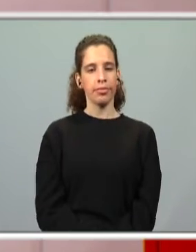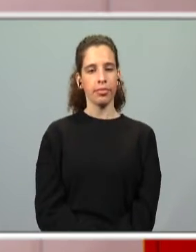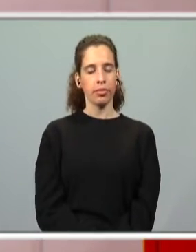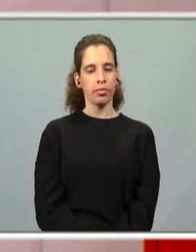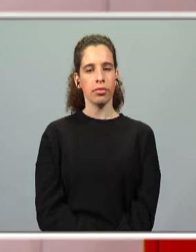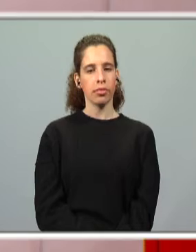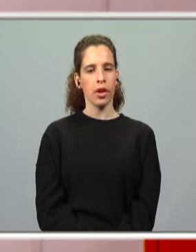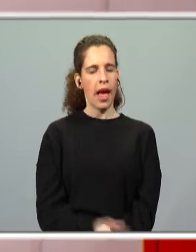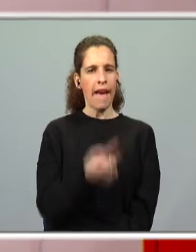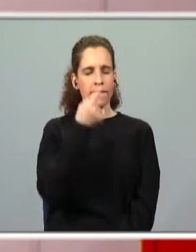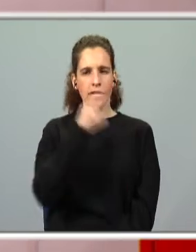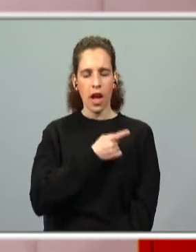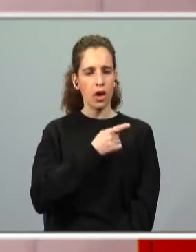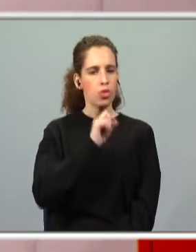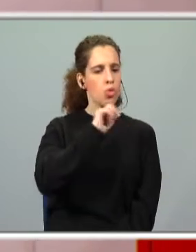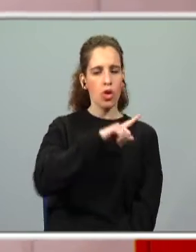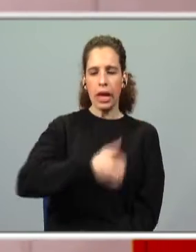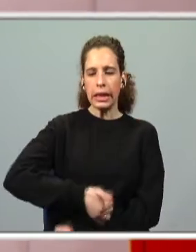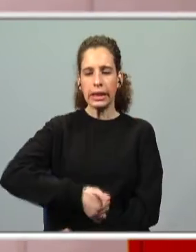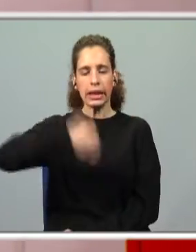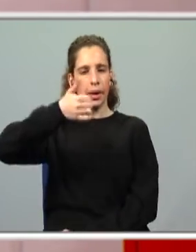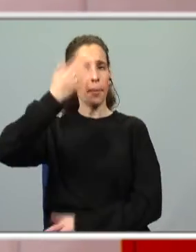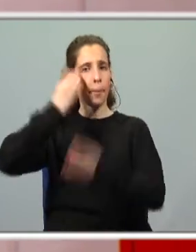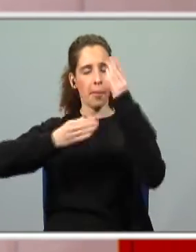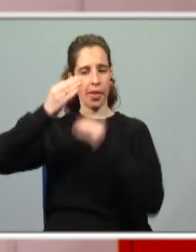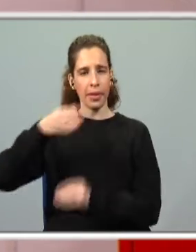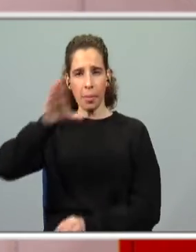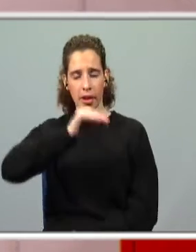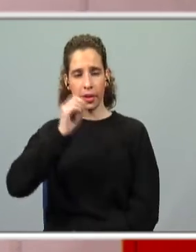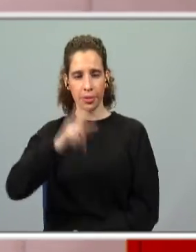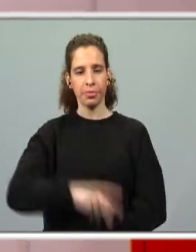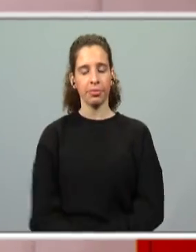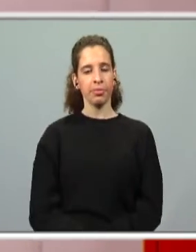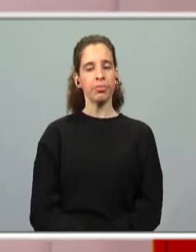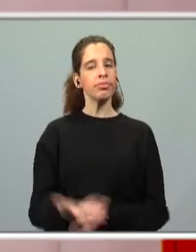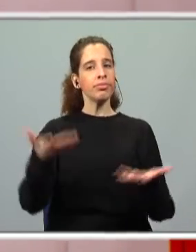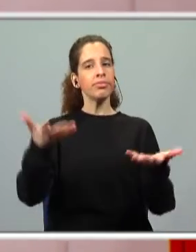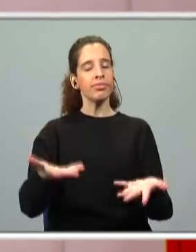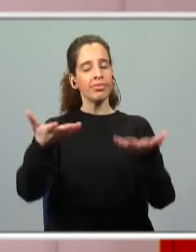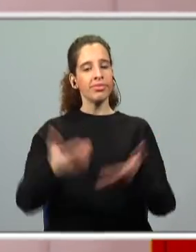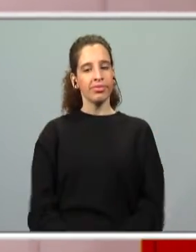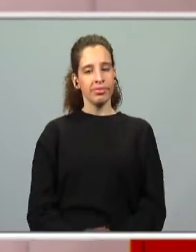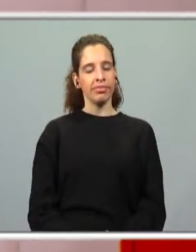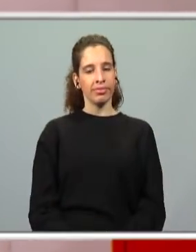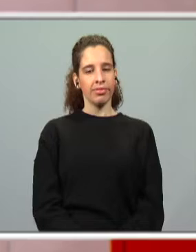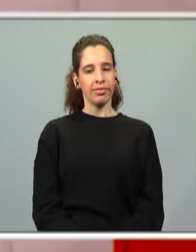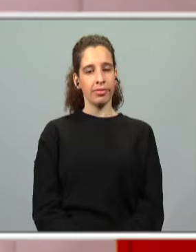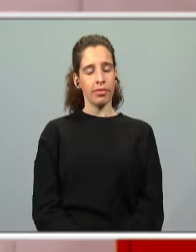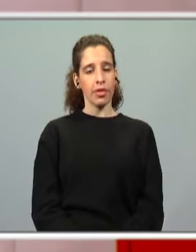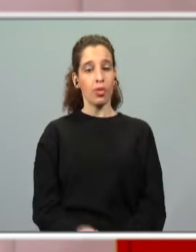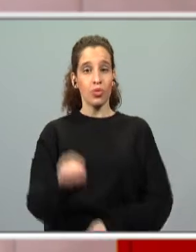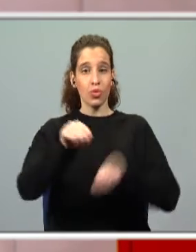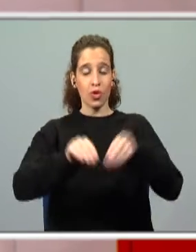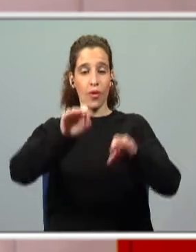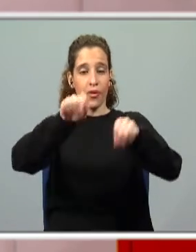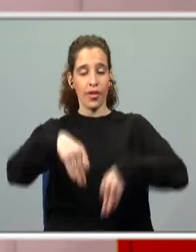encarem sempre os erros como uma hipótese de melhorar e de aprender. Está bem? E agora, que tal? Já acabámos o